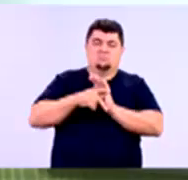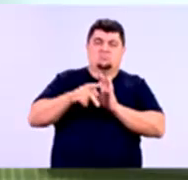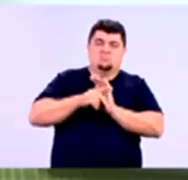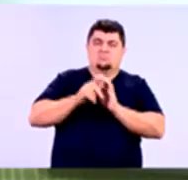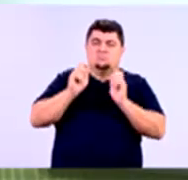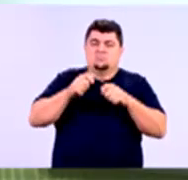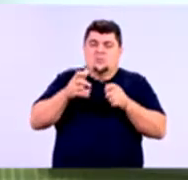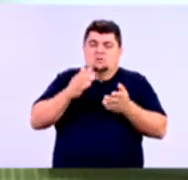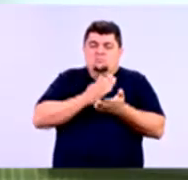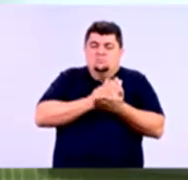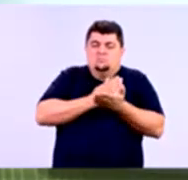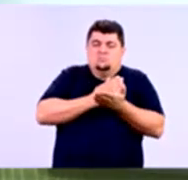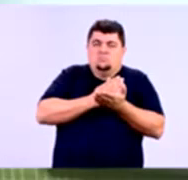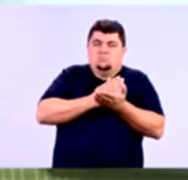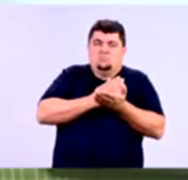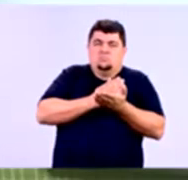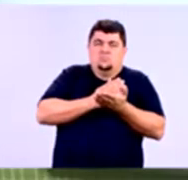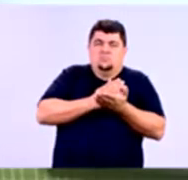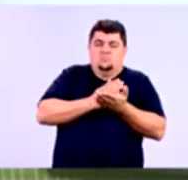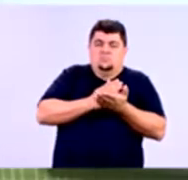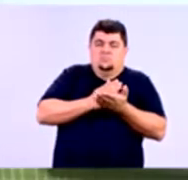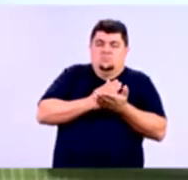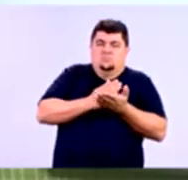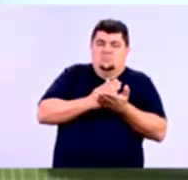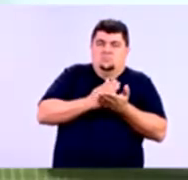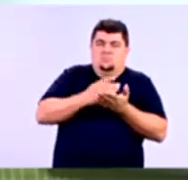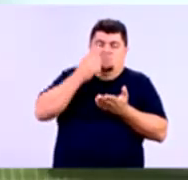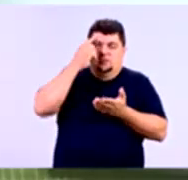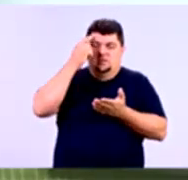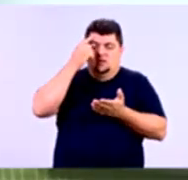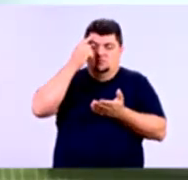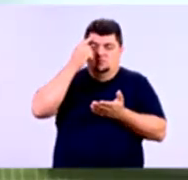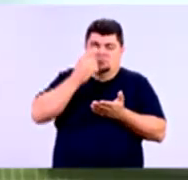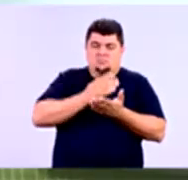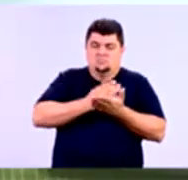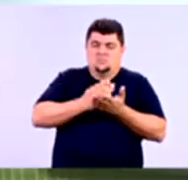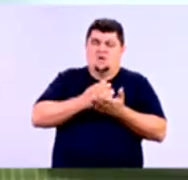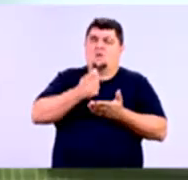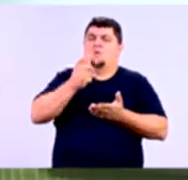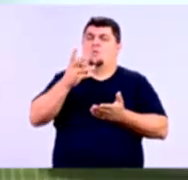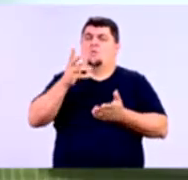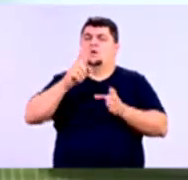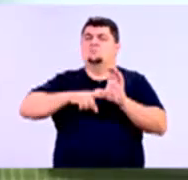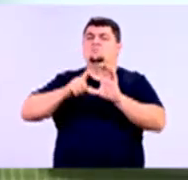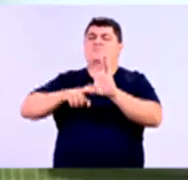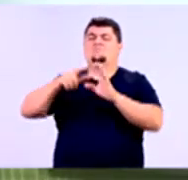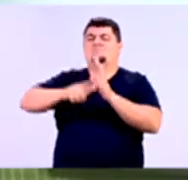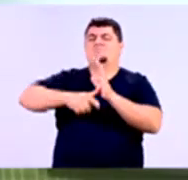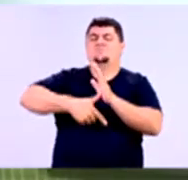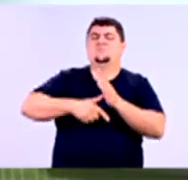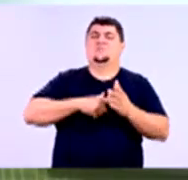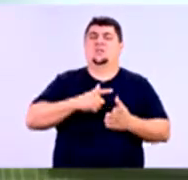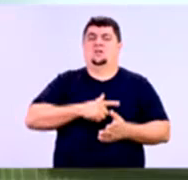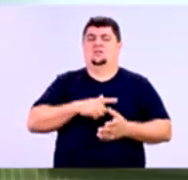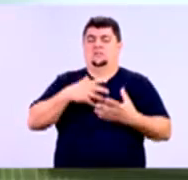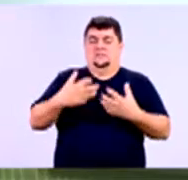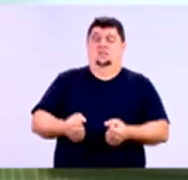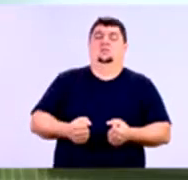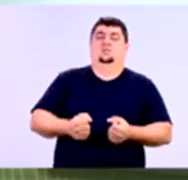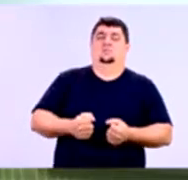tem que começar, perdão, antes da análise de cadastro, você tem que pensar quanto de inadimplência a minha empresa está disposta a aceitar?